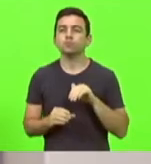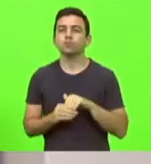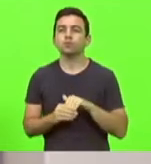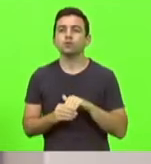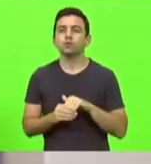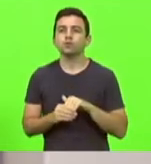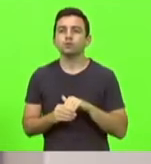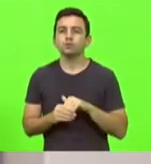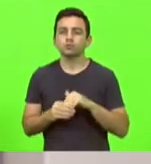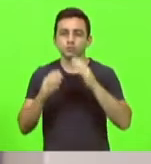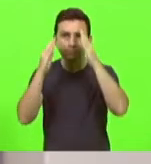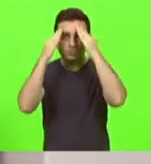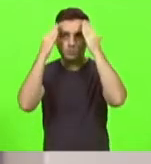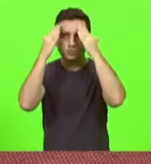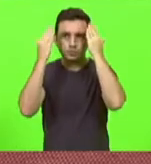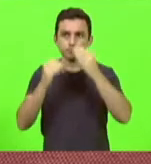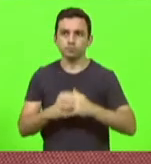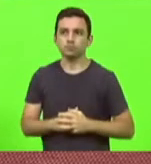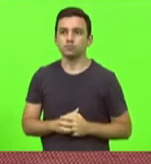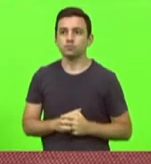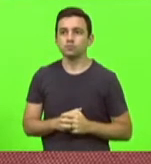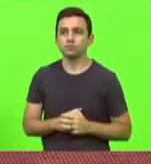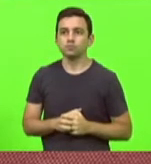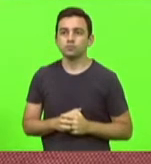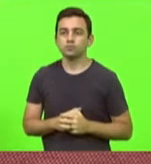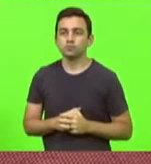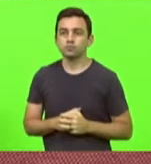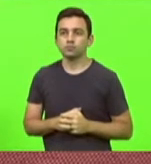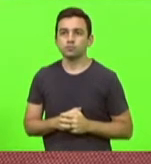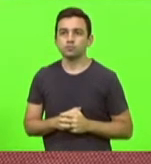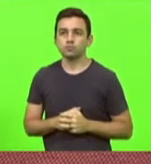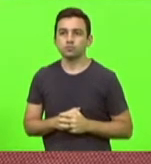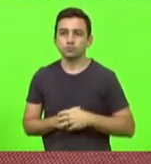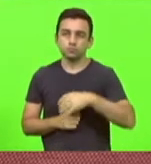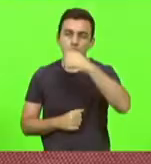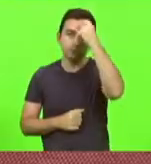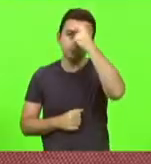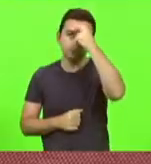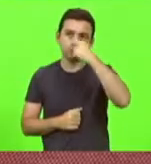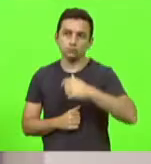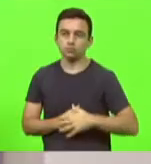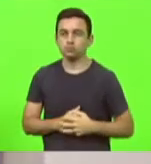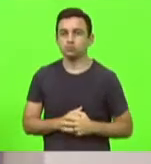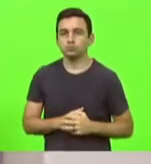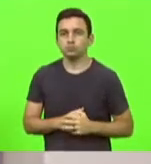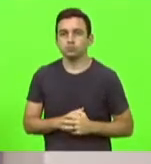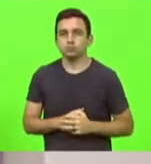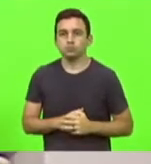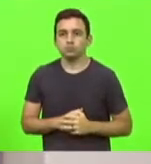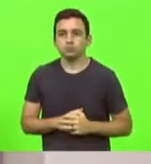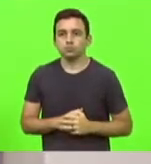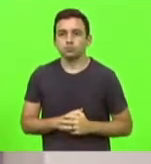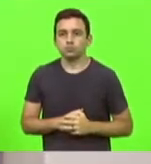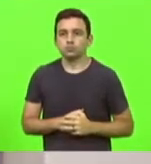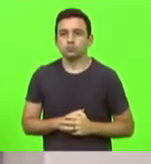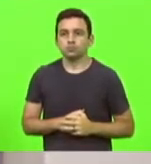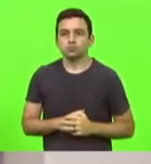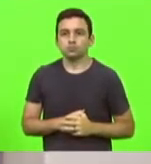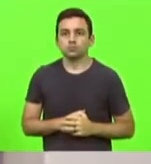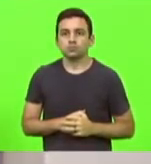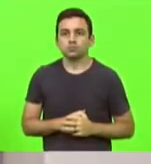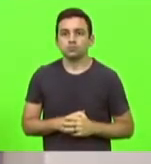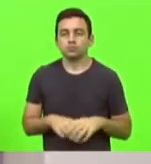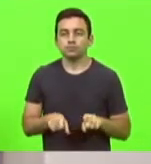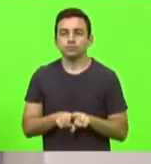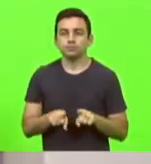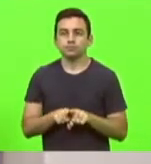José Milton Schaeffer? O deputado José Milton vota Maurício Scudillac. Obrigado, deputado. Como vota